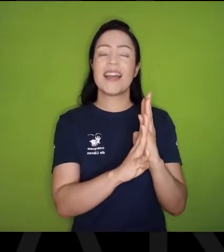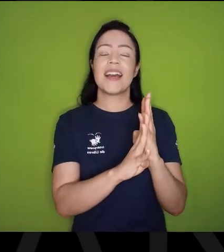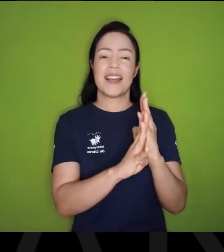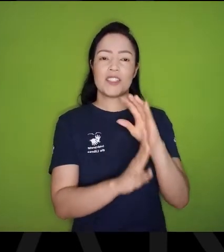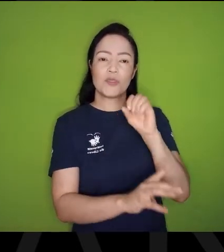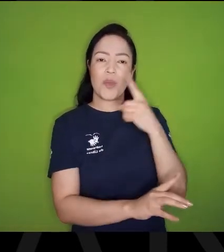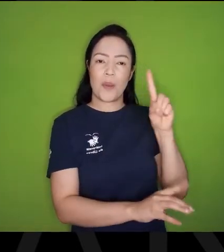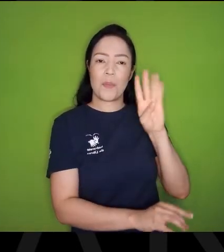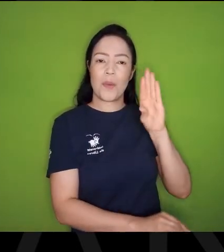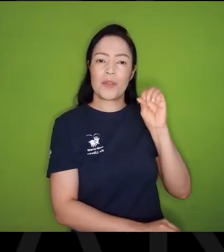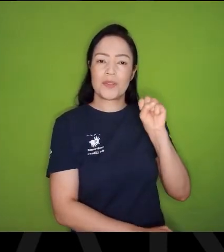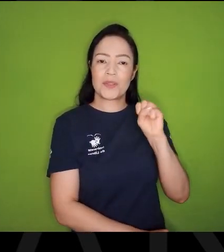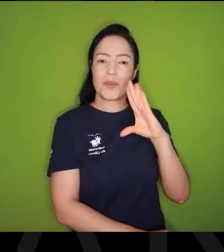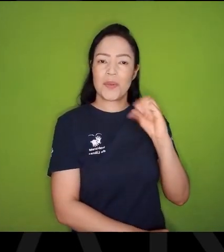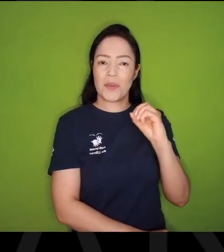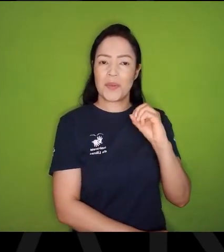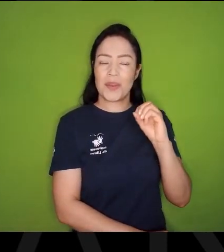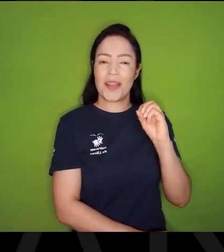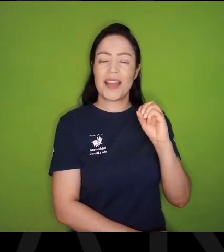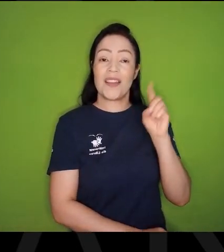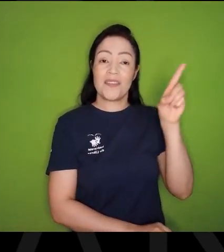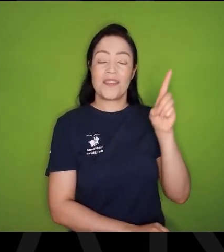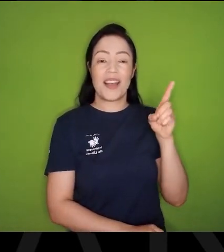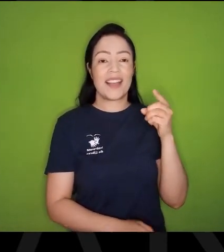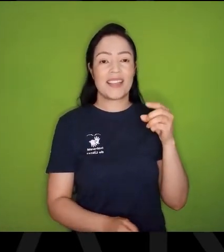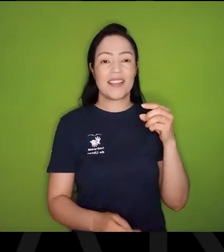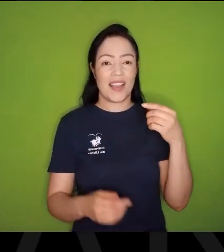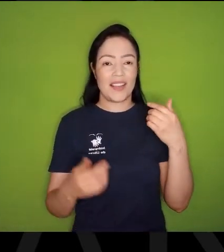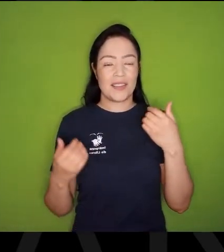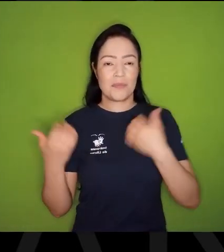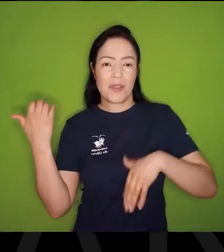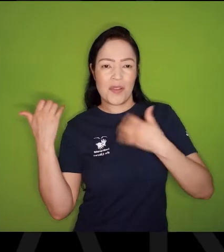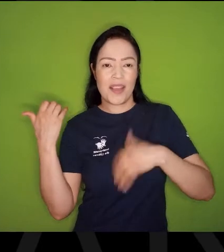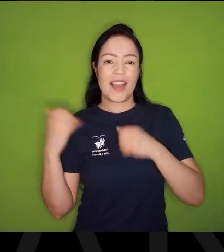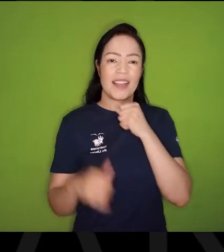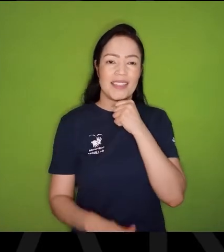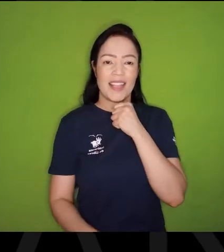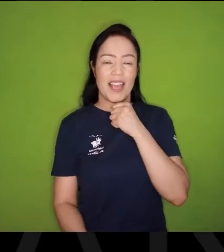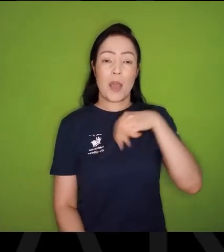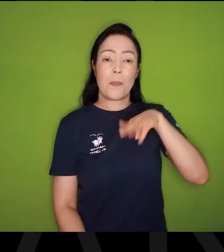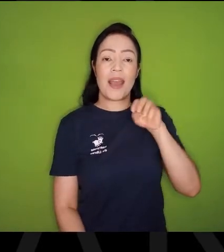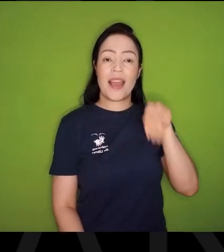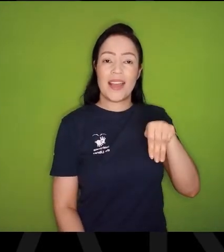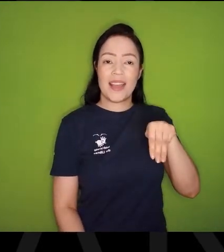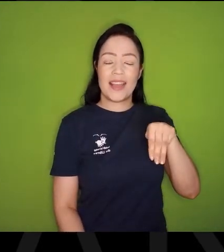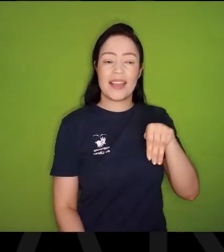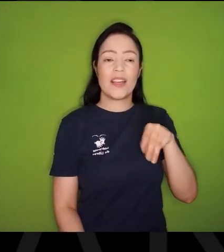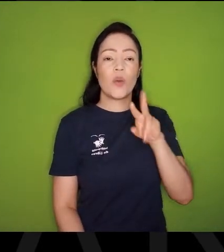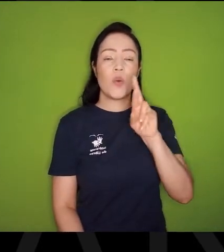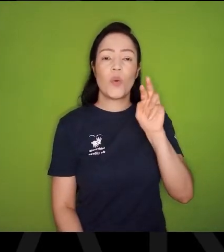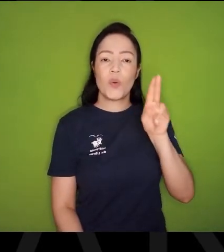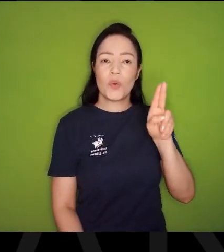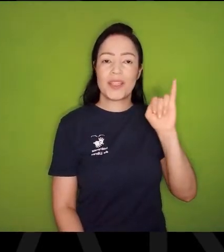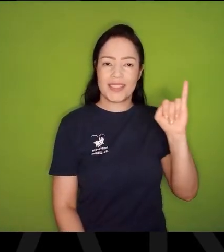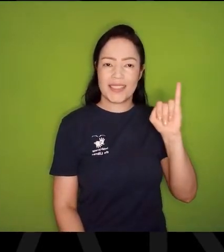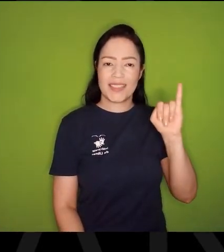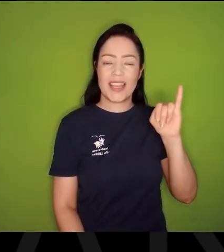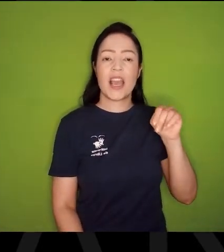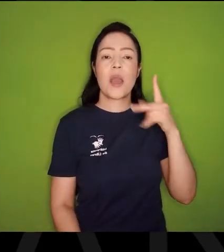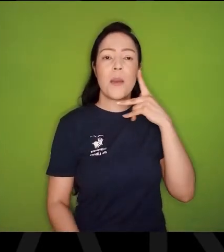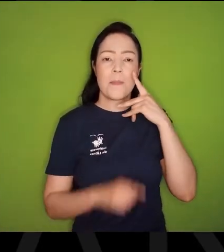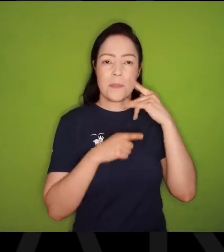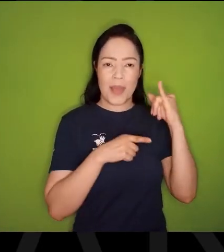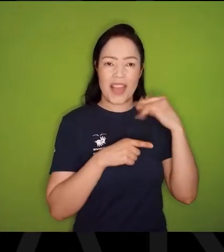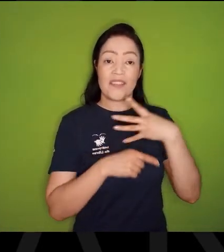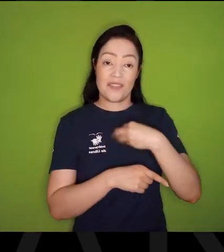Memorial da América Latina, E o Rui é pai do Mateus, E a minha querida Sônia, Os dois